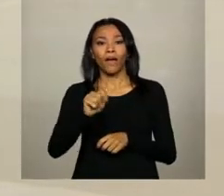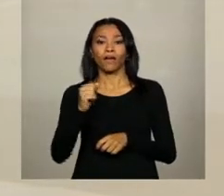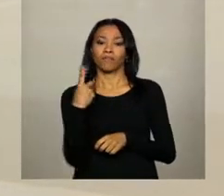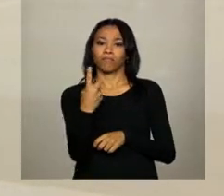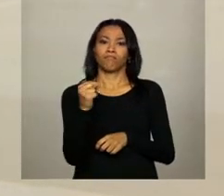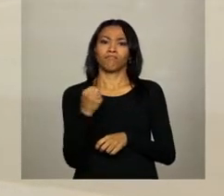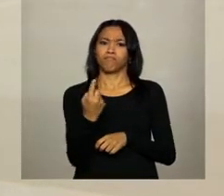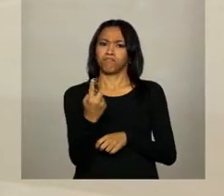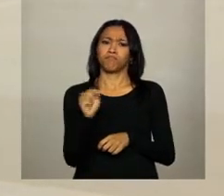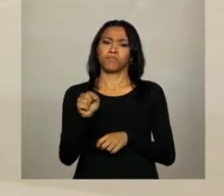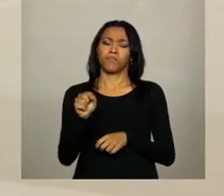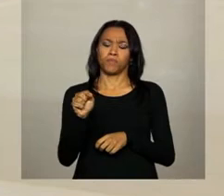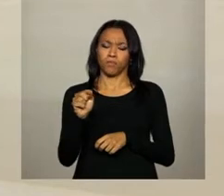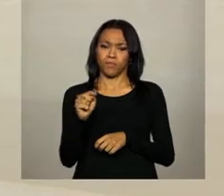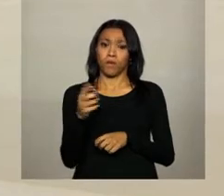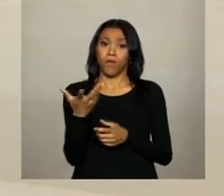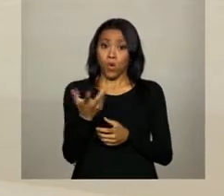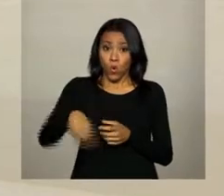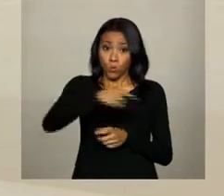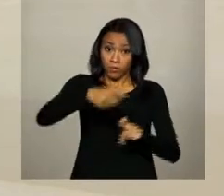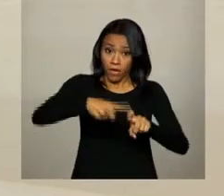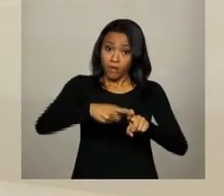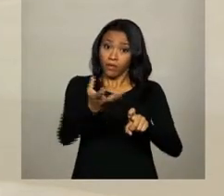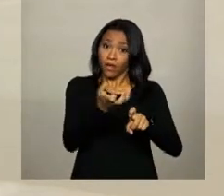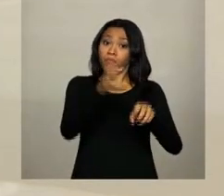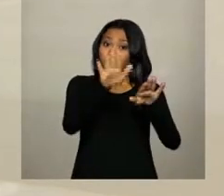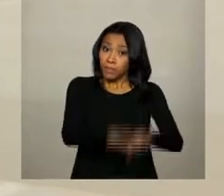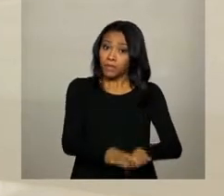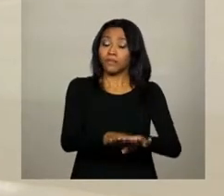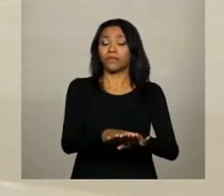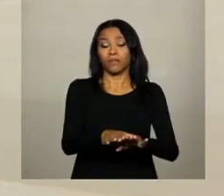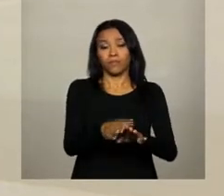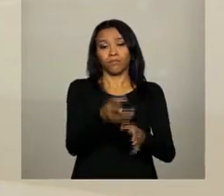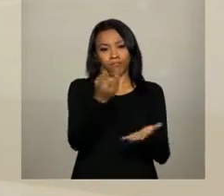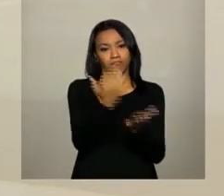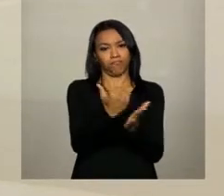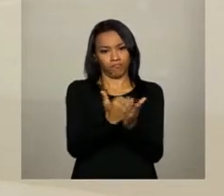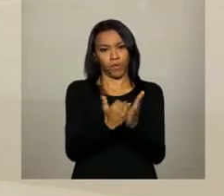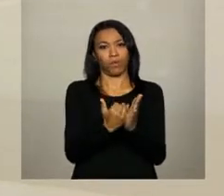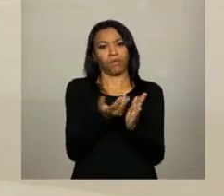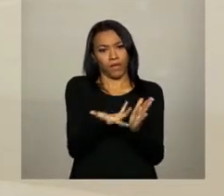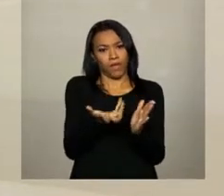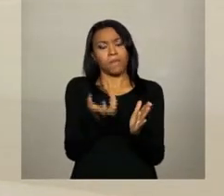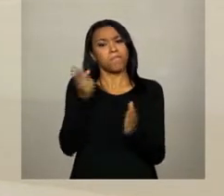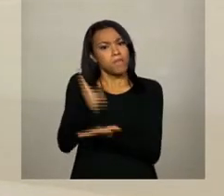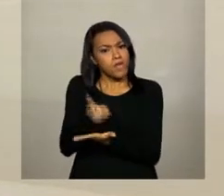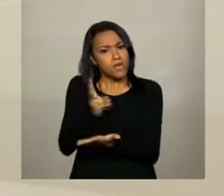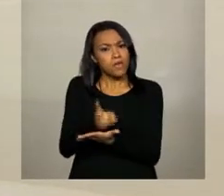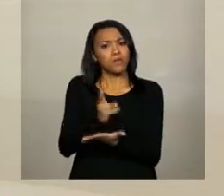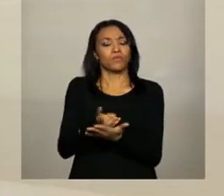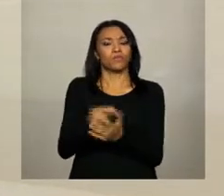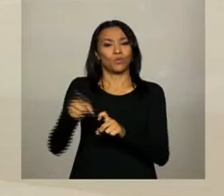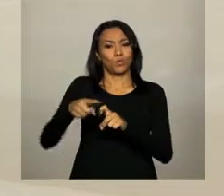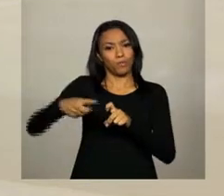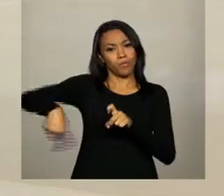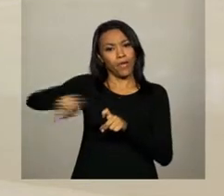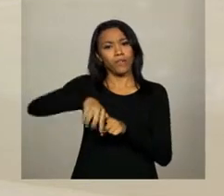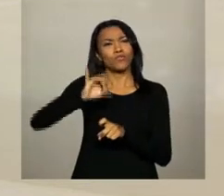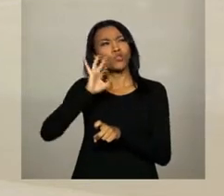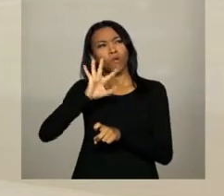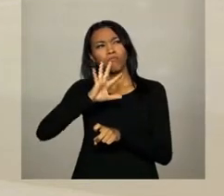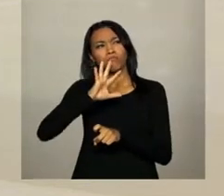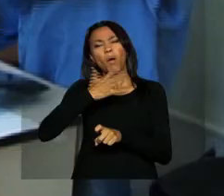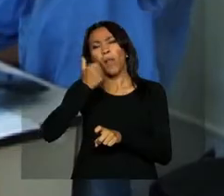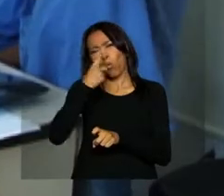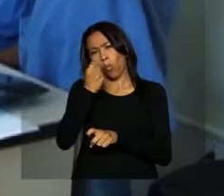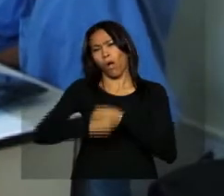médicos que estão no programa, eles querem continuar no programa. Mesmo os médicos que fizeram a opção de passar só um ano no